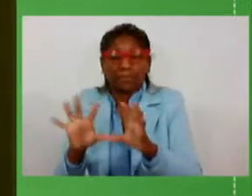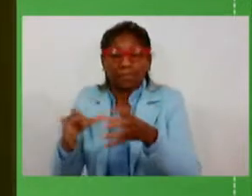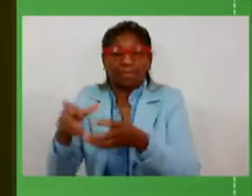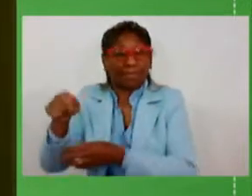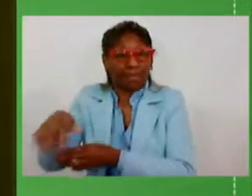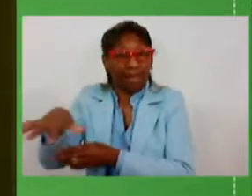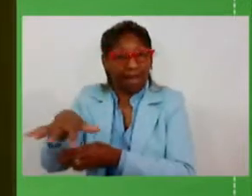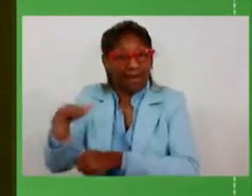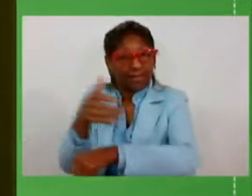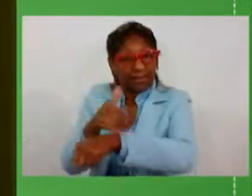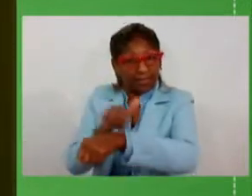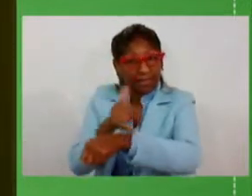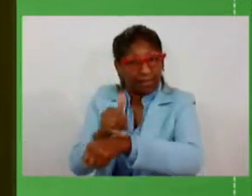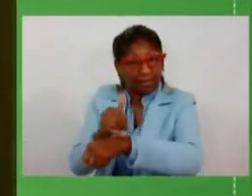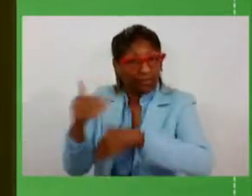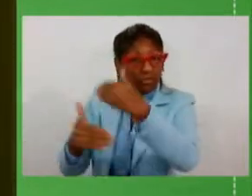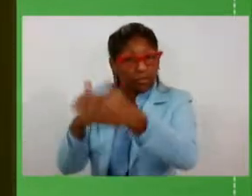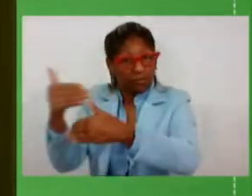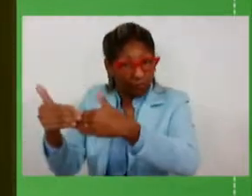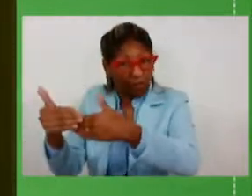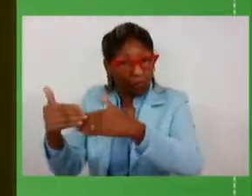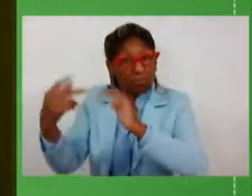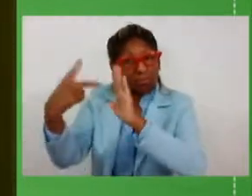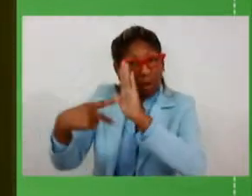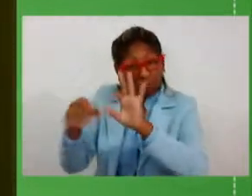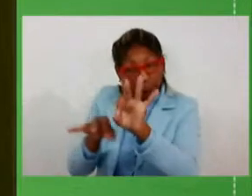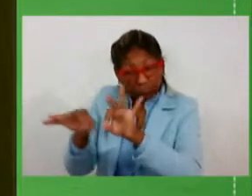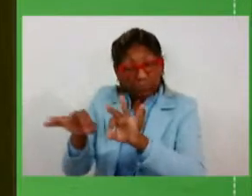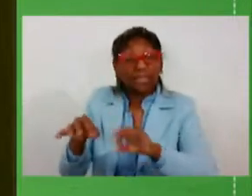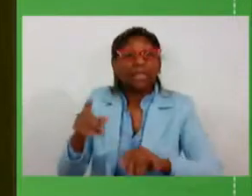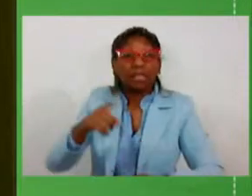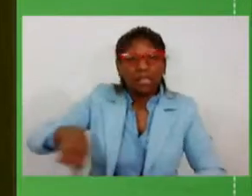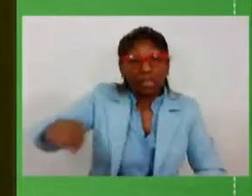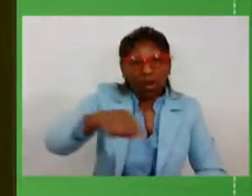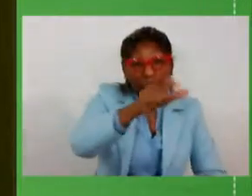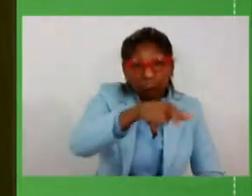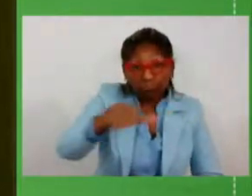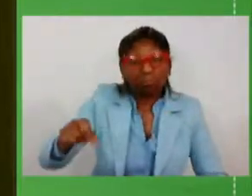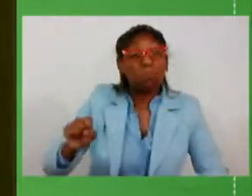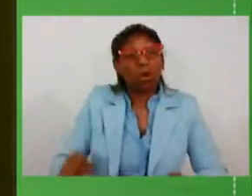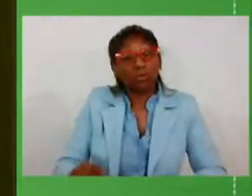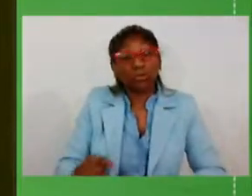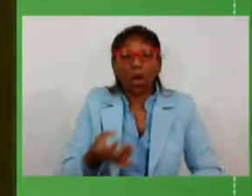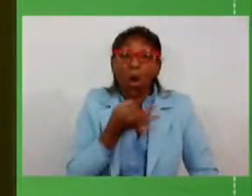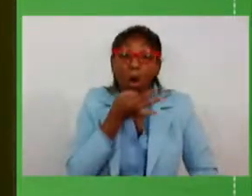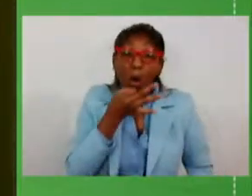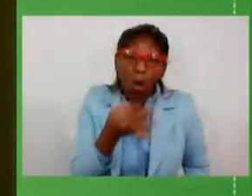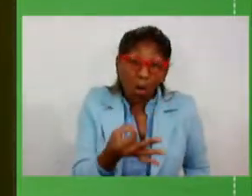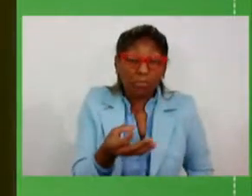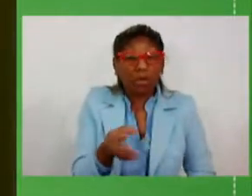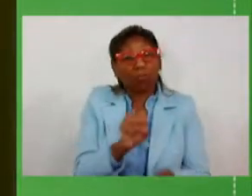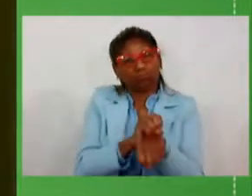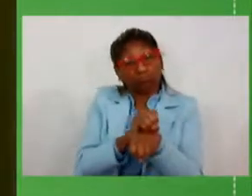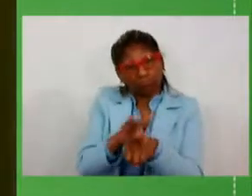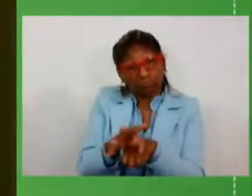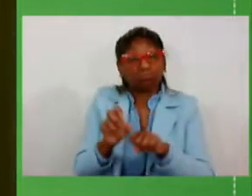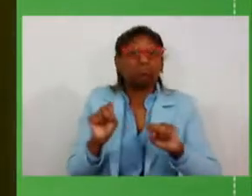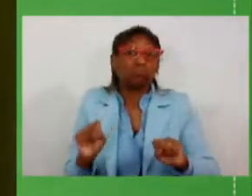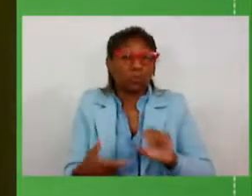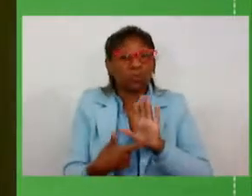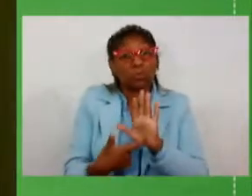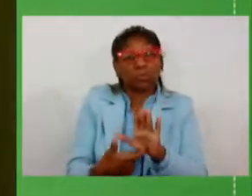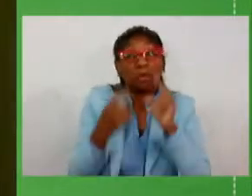estratégicas desenvolveu, para que a população possa, então, opinar, sugerir, apontar visões